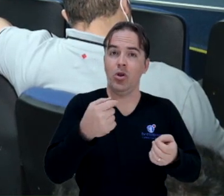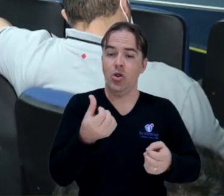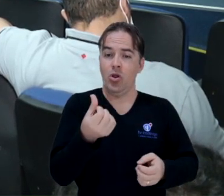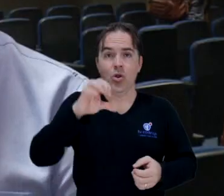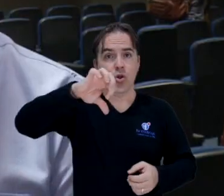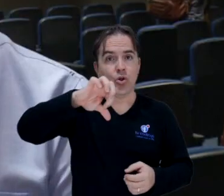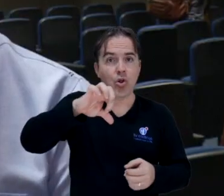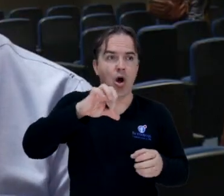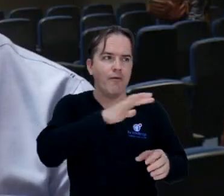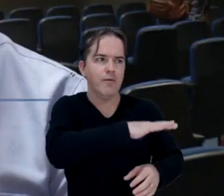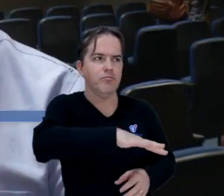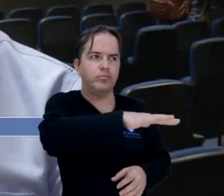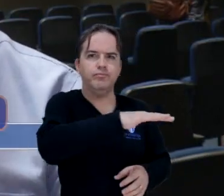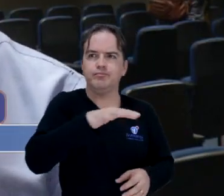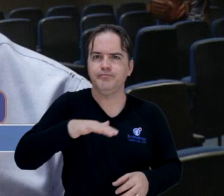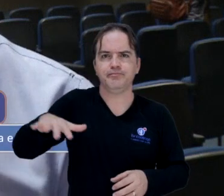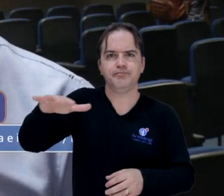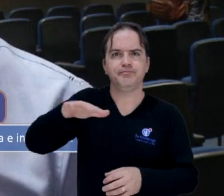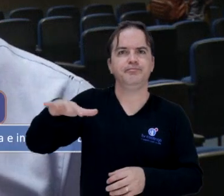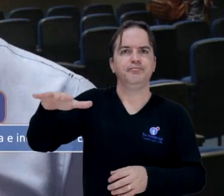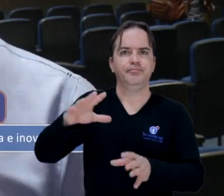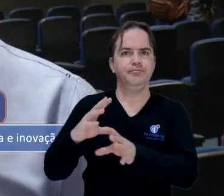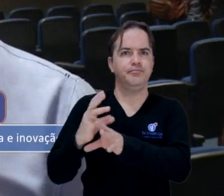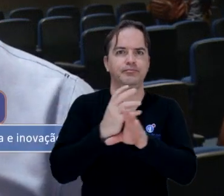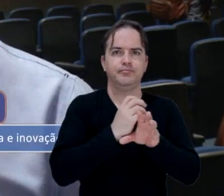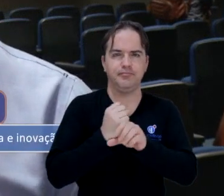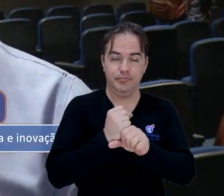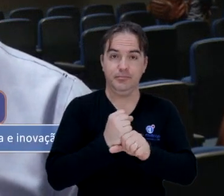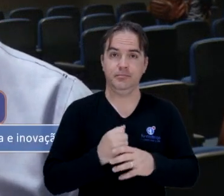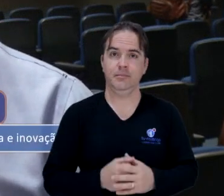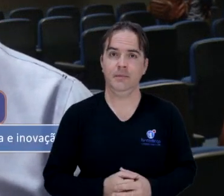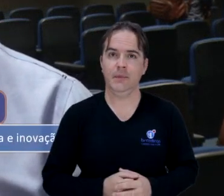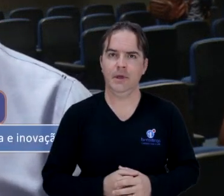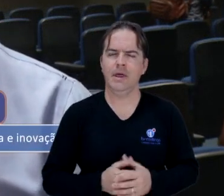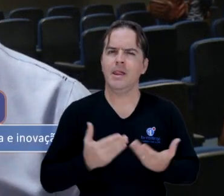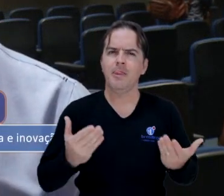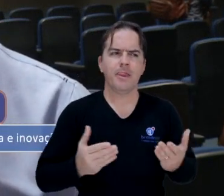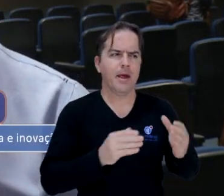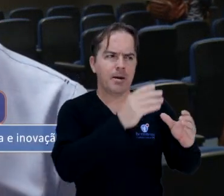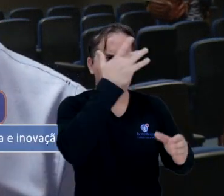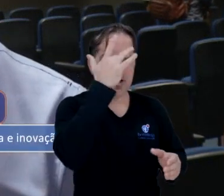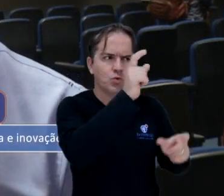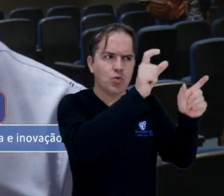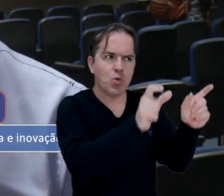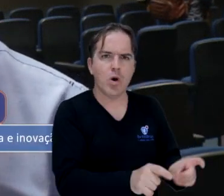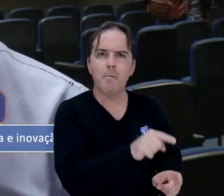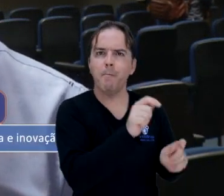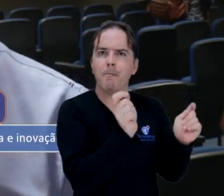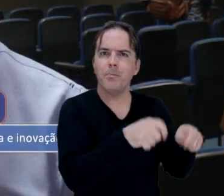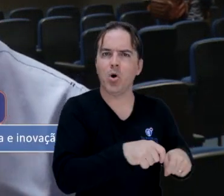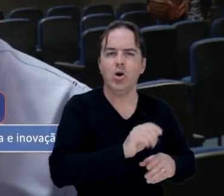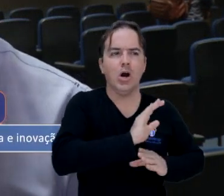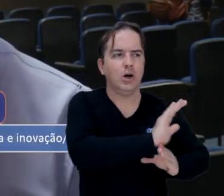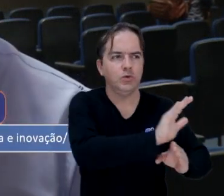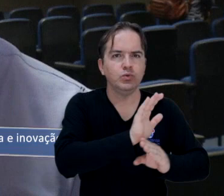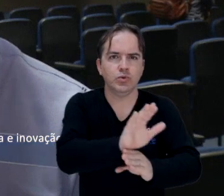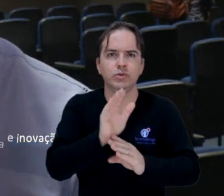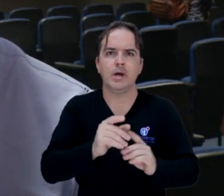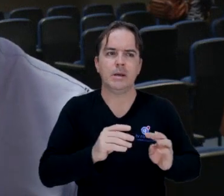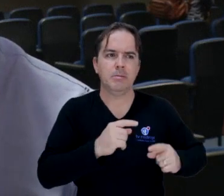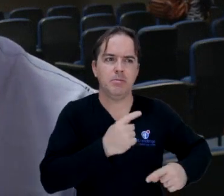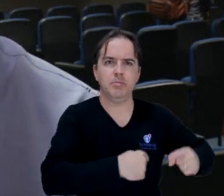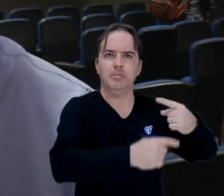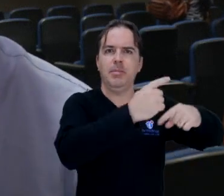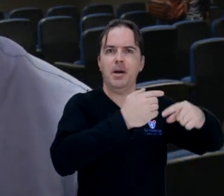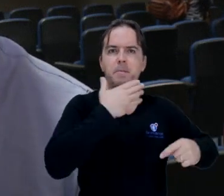Pernambuco. Escutar o cidadão e cidadã para que a gente possa construir uma política pública participativa e que seja